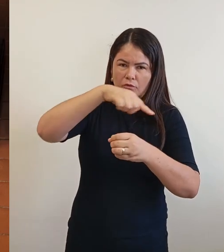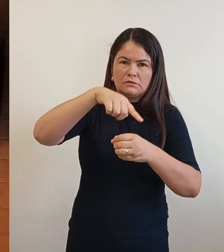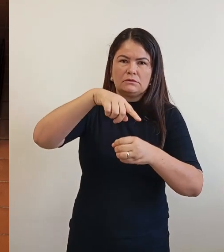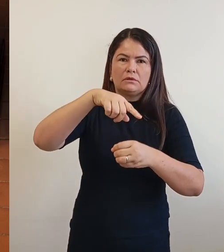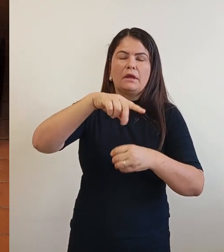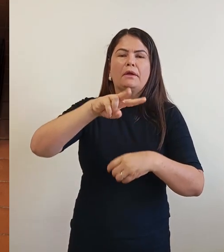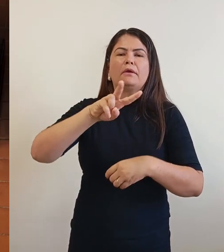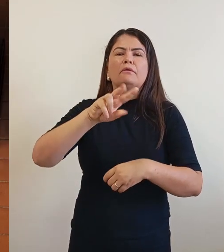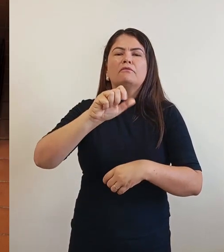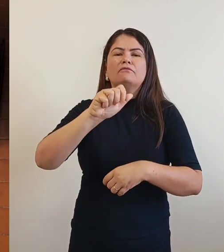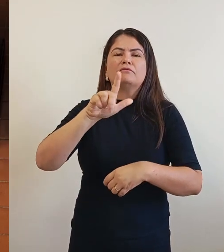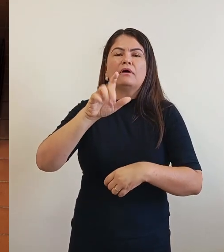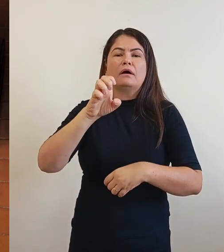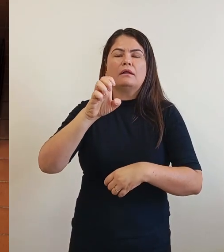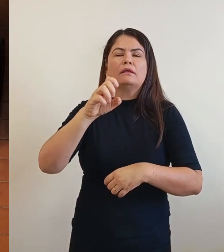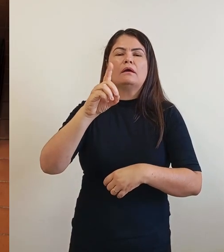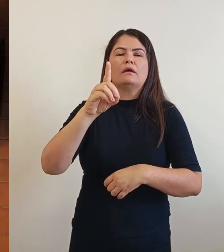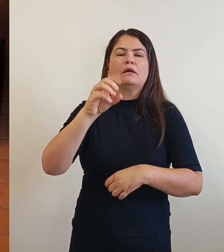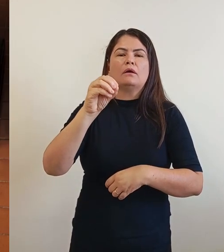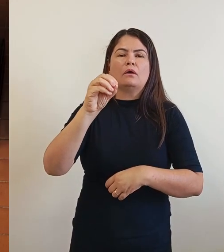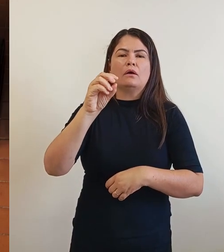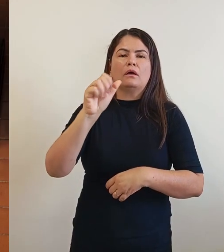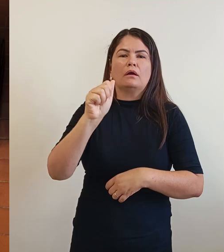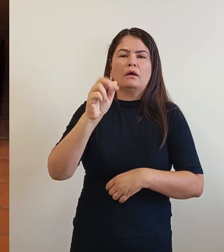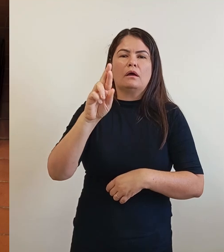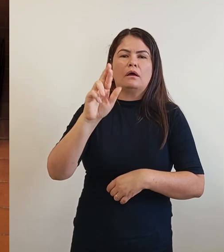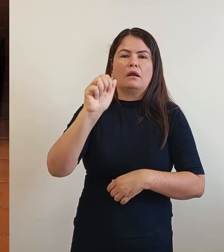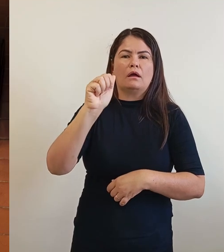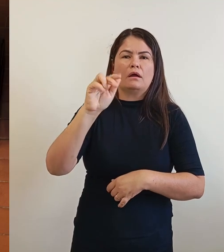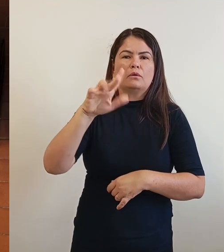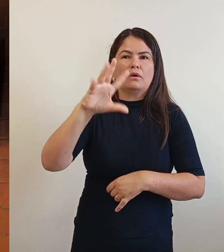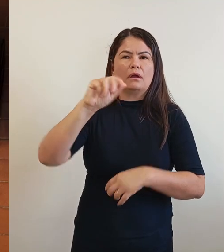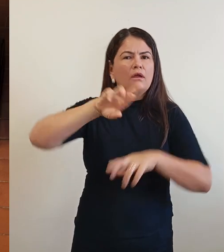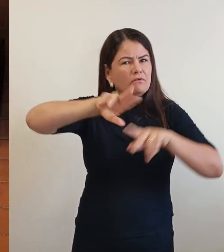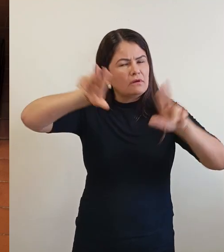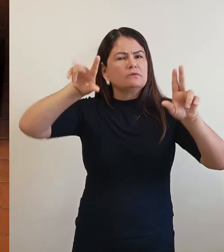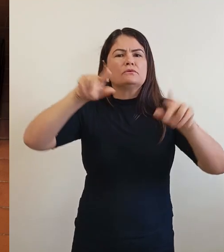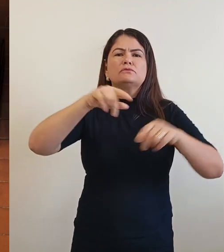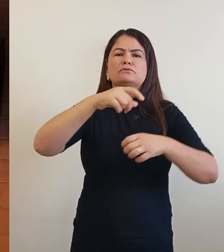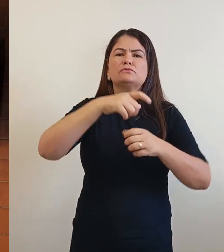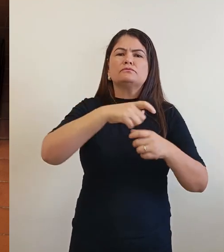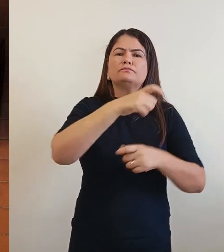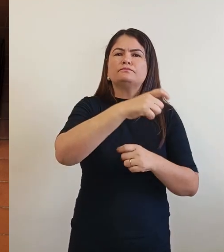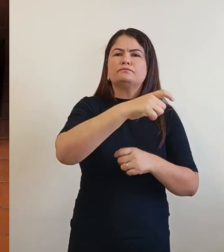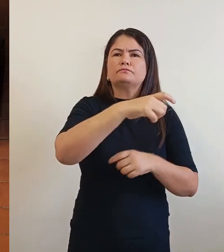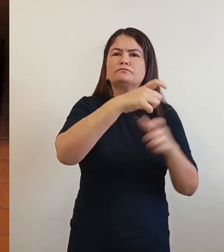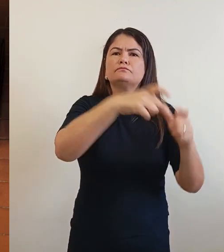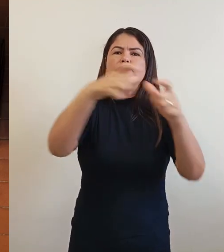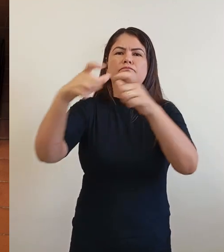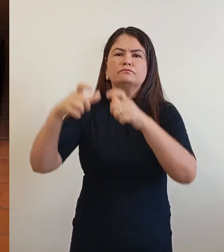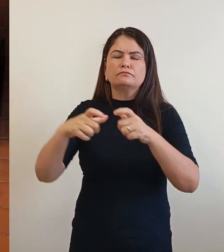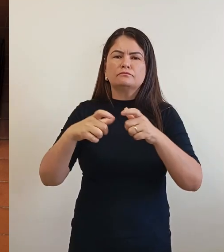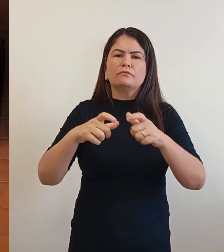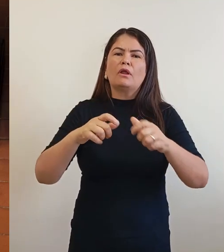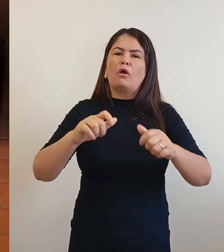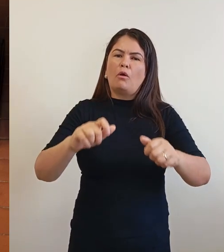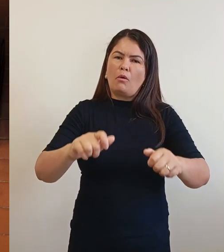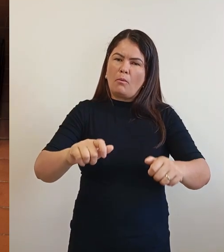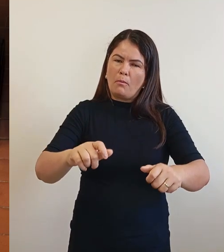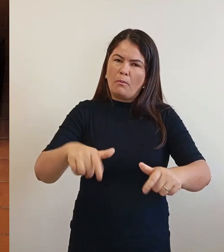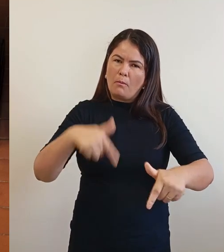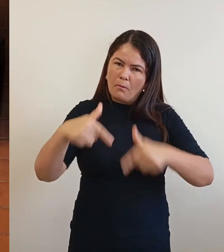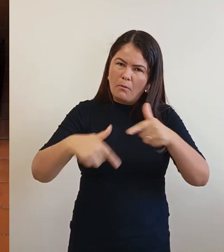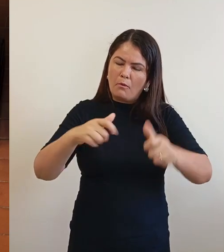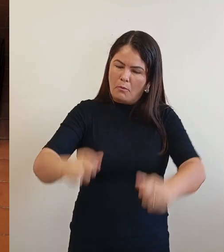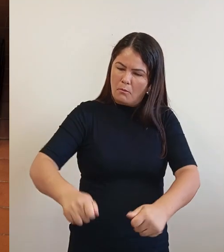Então, nós queremos trabalhar arduamente nessa área. Eu não vou me abrir muito, porque eu não sei como que nós vamos pegar